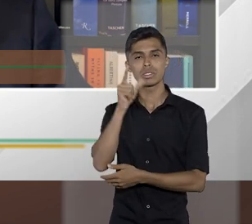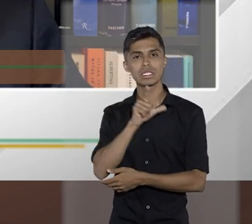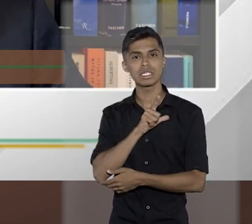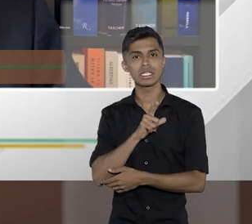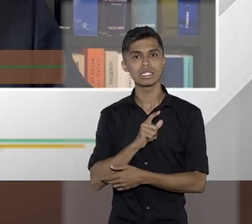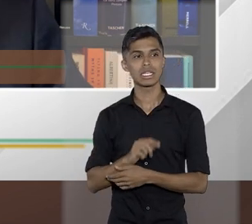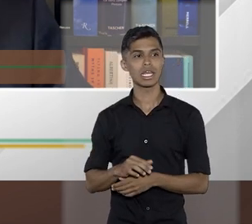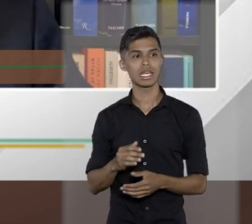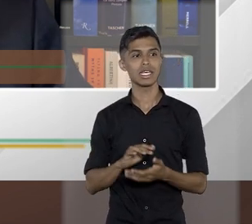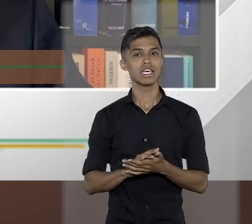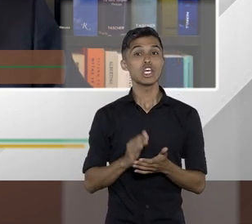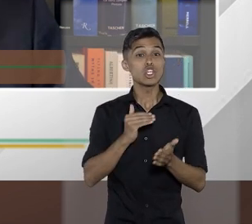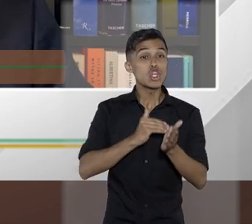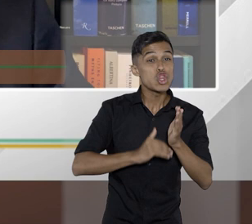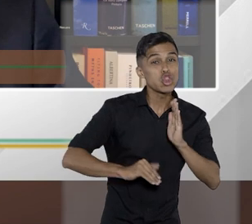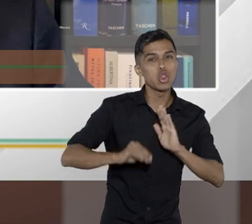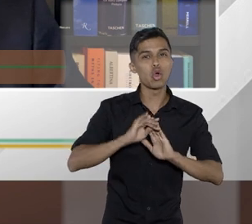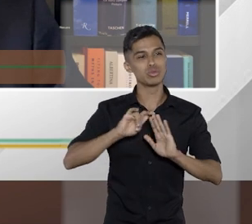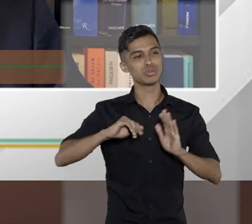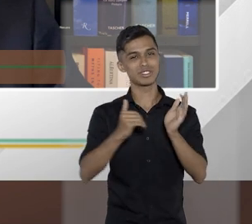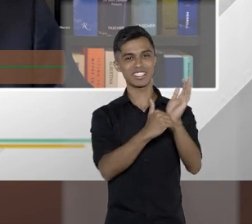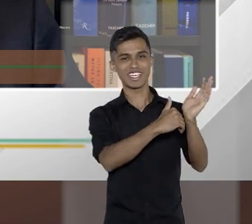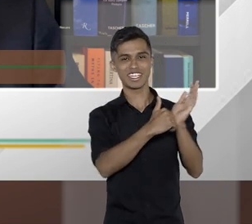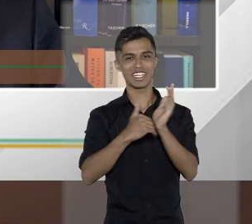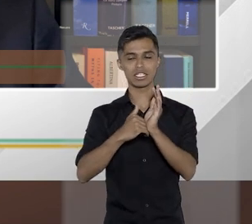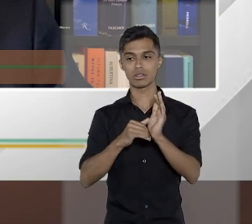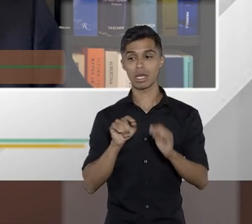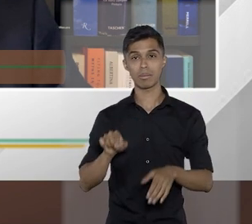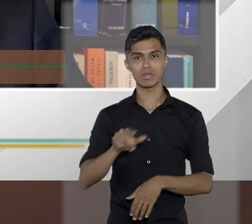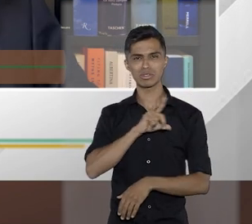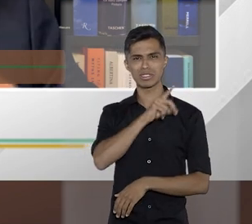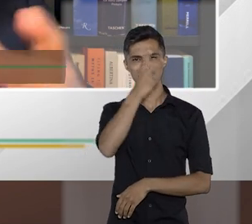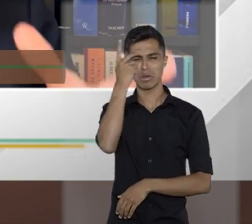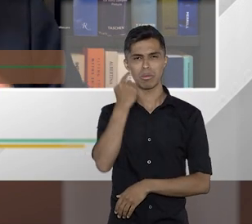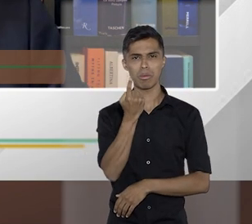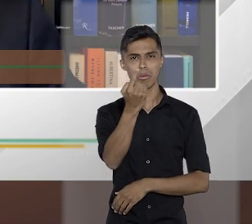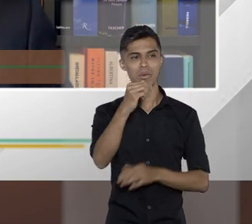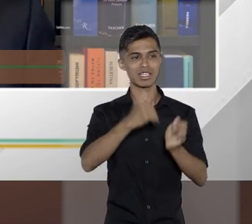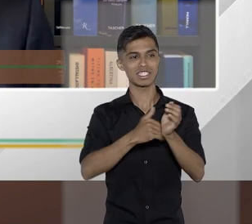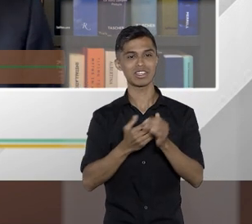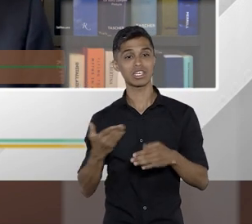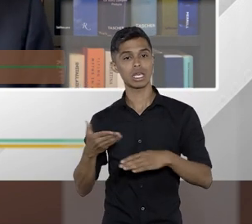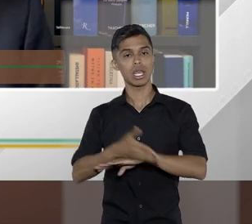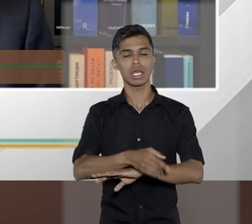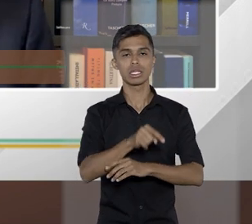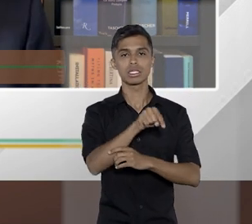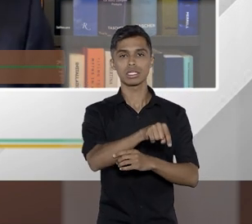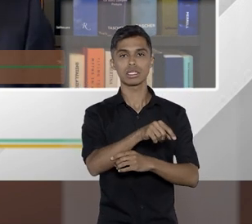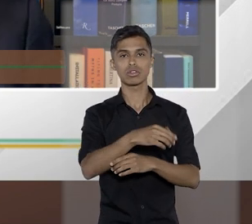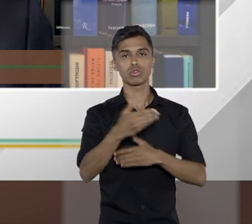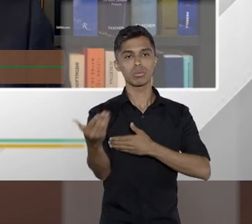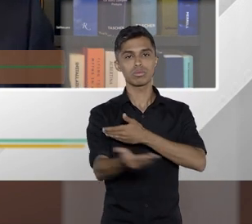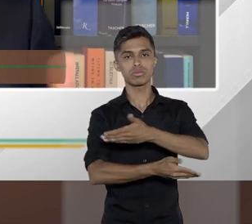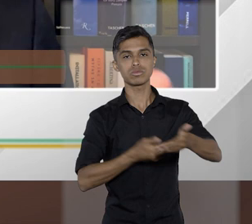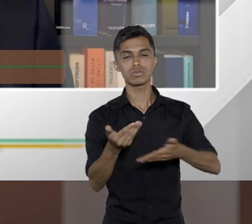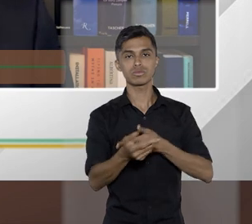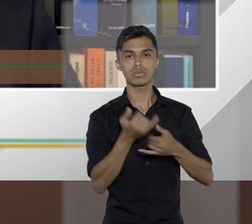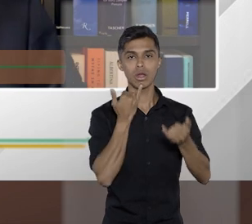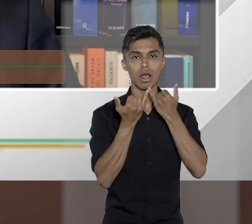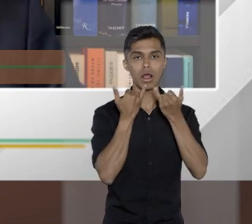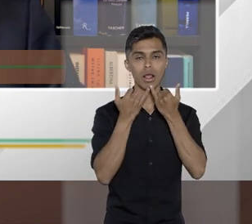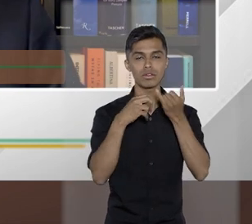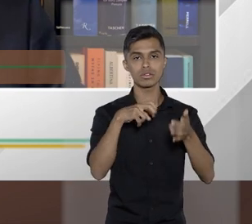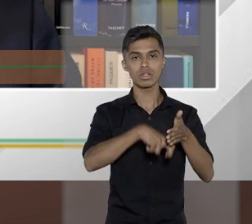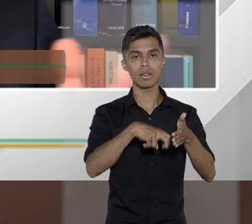as chaves do reino, né? Ou seja, a pessoa tem uma senha que a pessoa pode entrar dentro desse processo de compartilhamento de dados